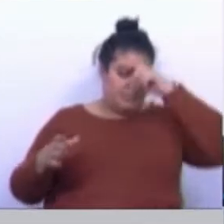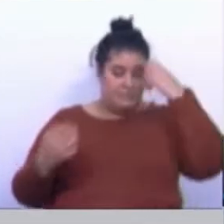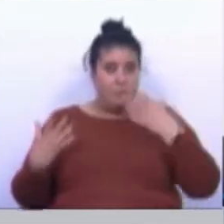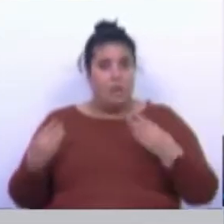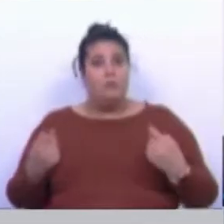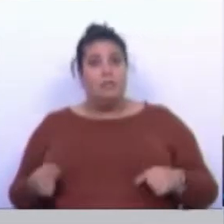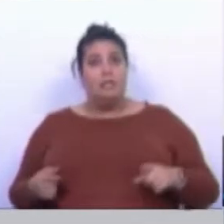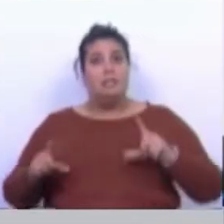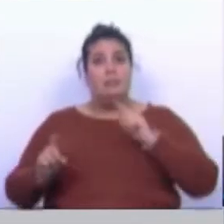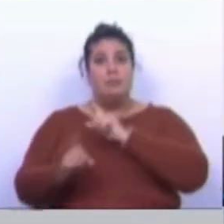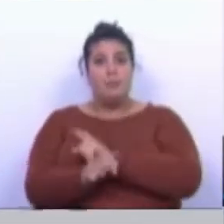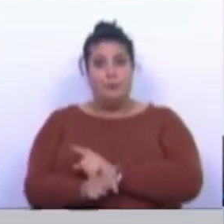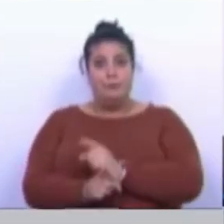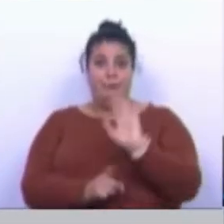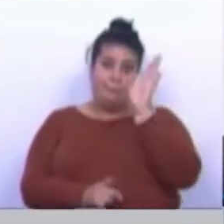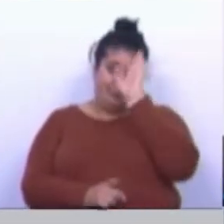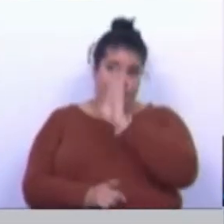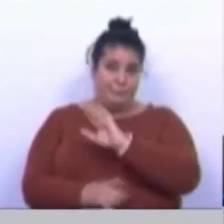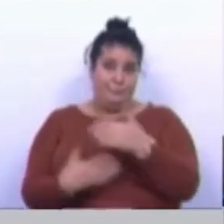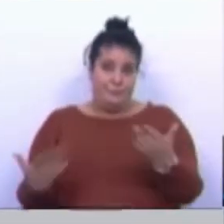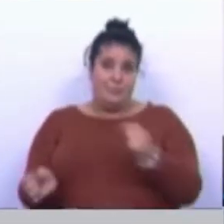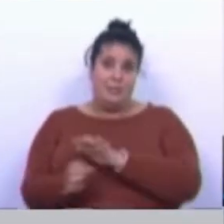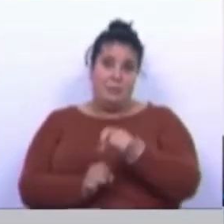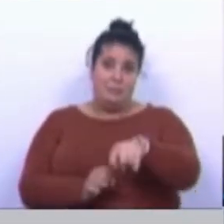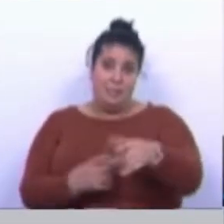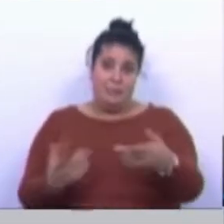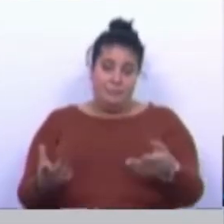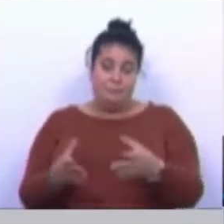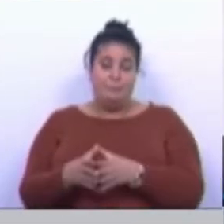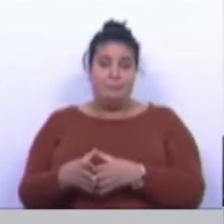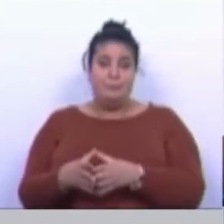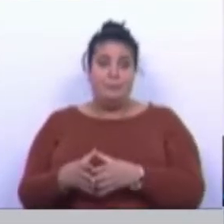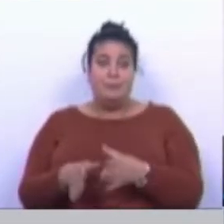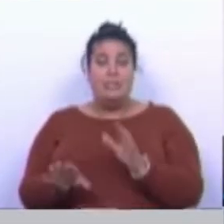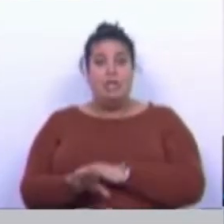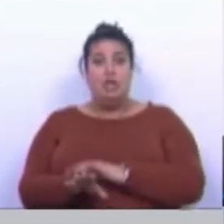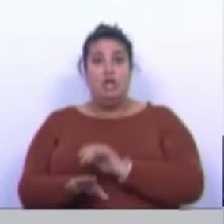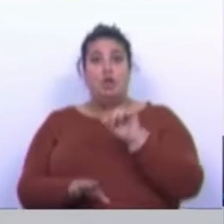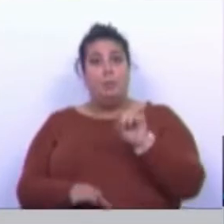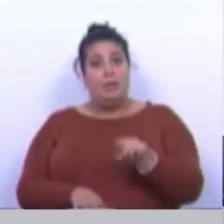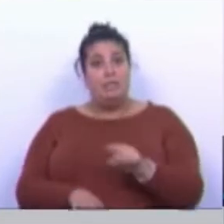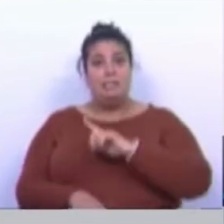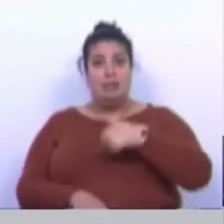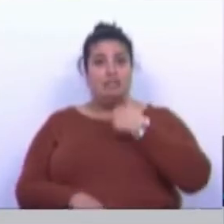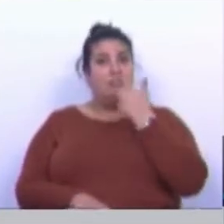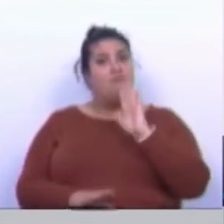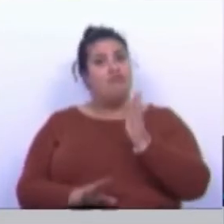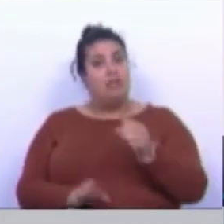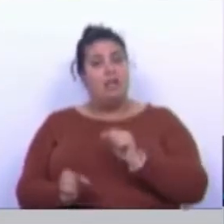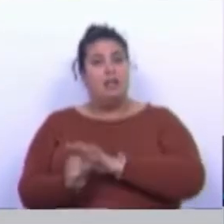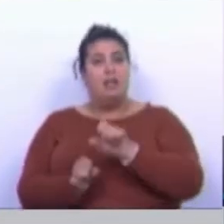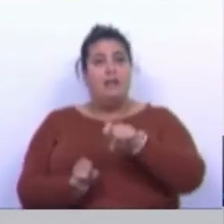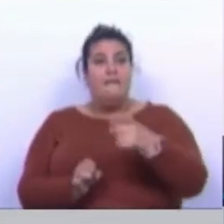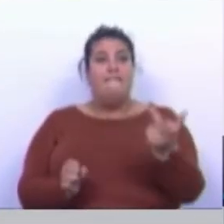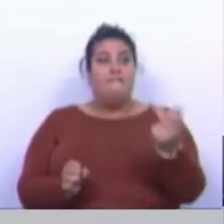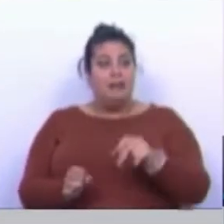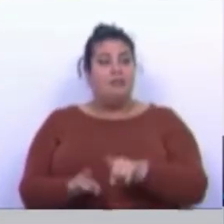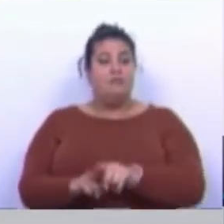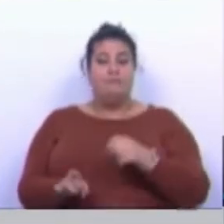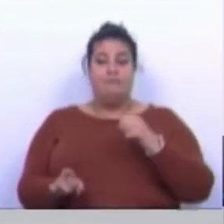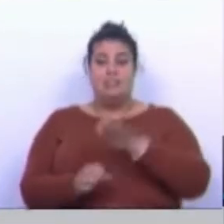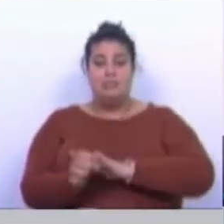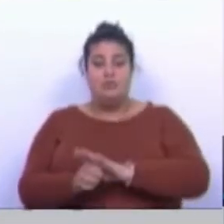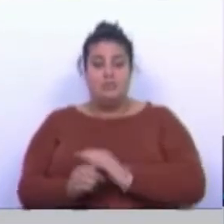difíceis, que são, já disse só, a pandemia. E de facto, como nós já dissemos, a pandemia veio agudizar uma série de